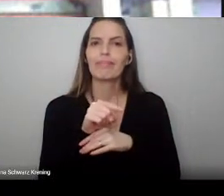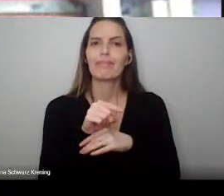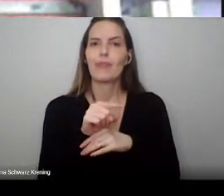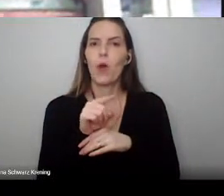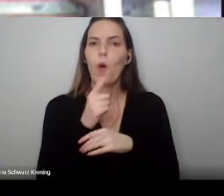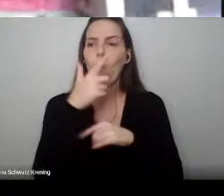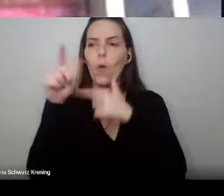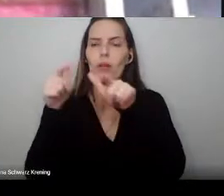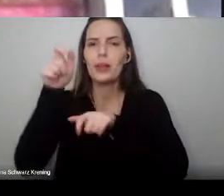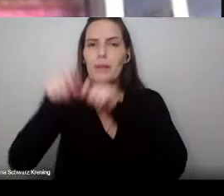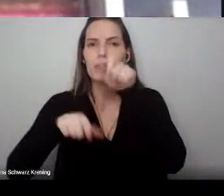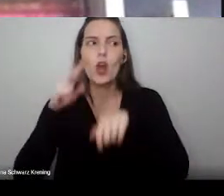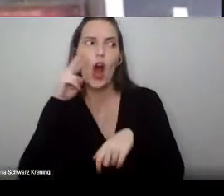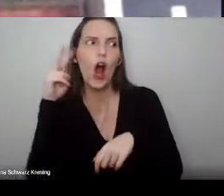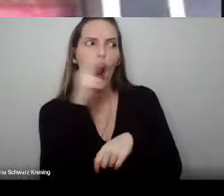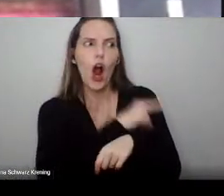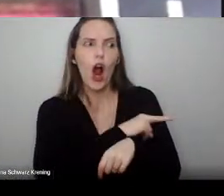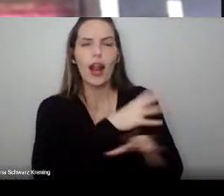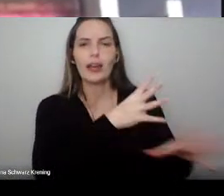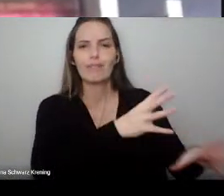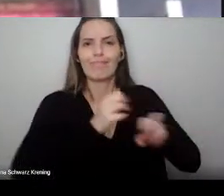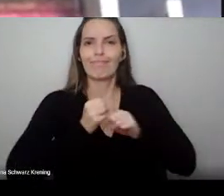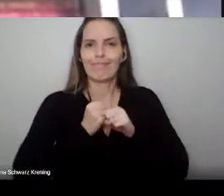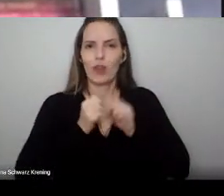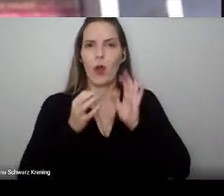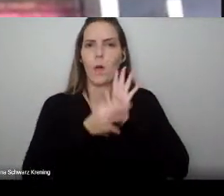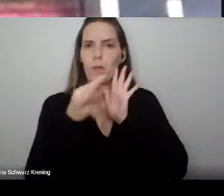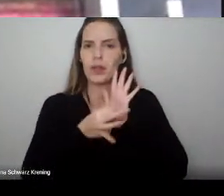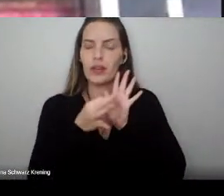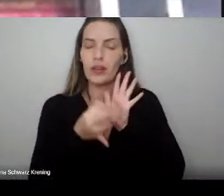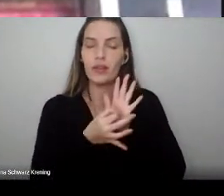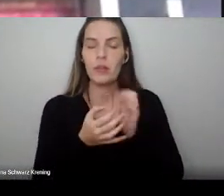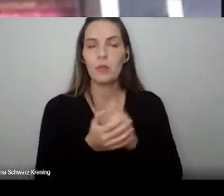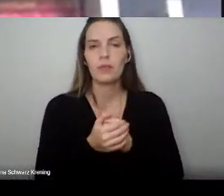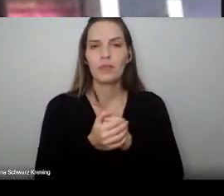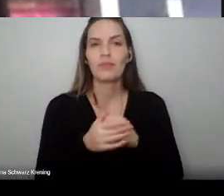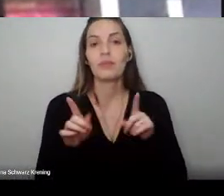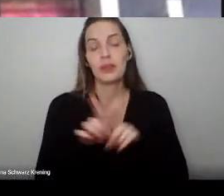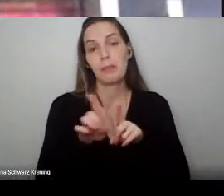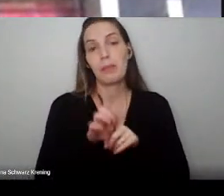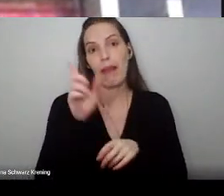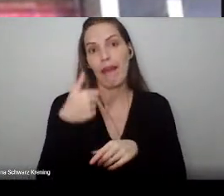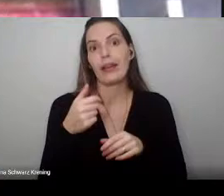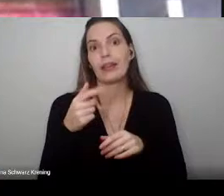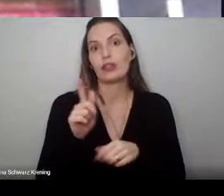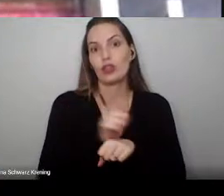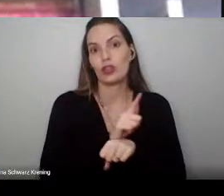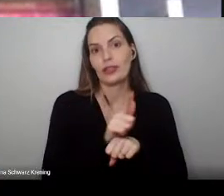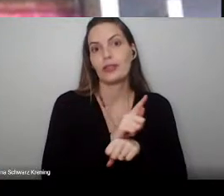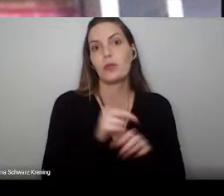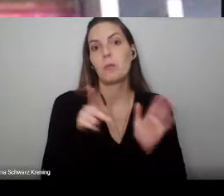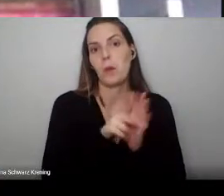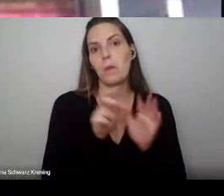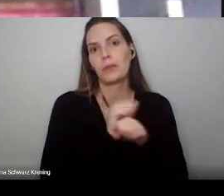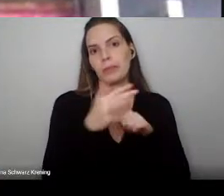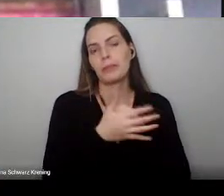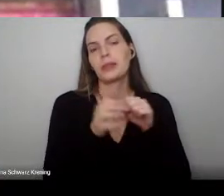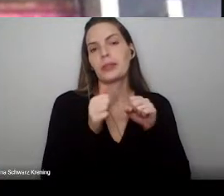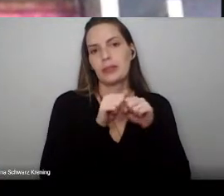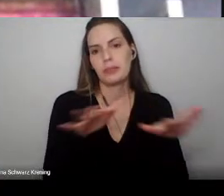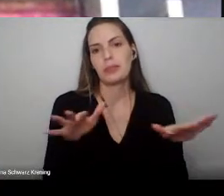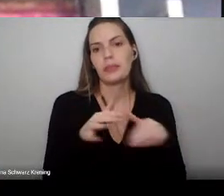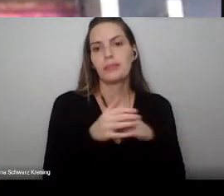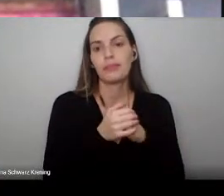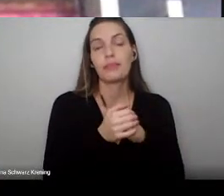nessa pandemia, que é uma questão de gestão também da pandemia, né? Cada um de nós pode dar um exemplo de